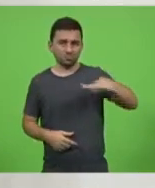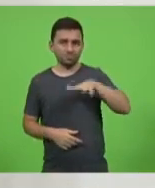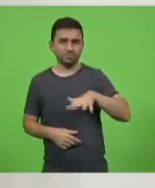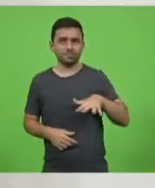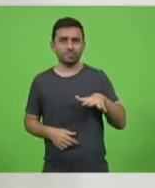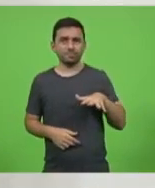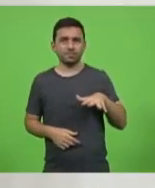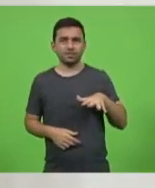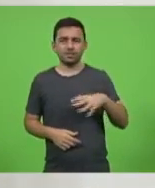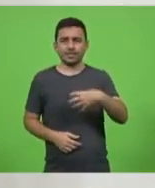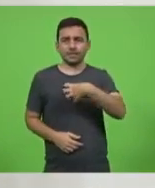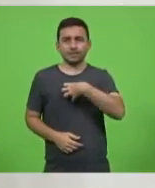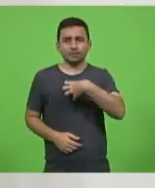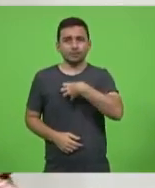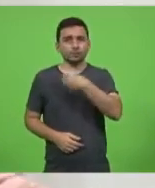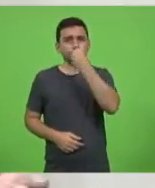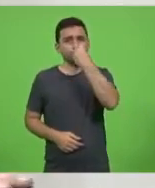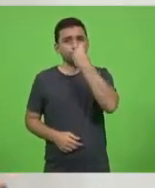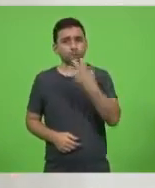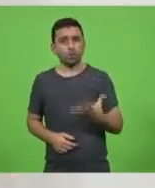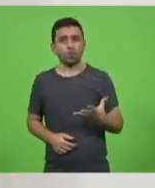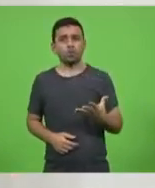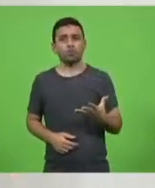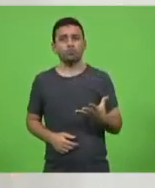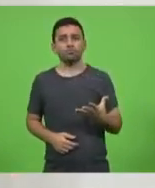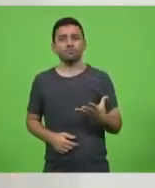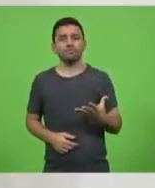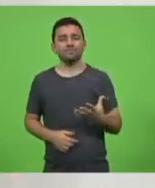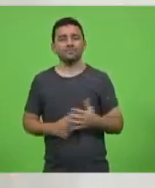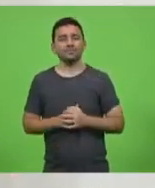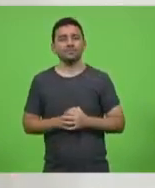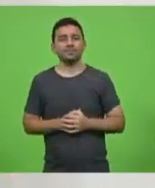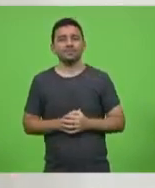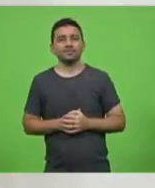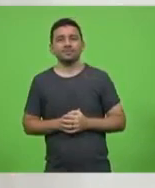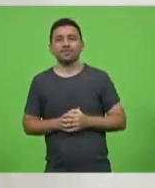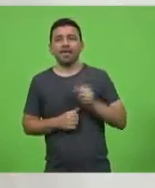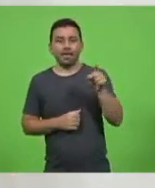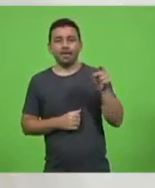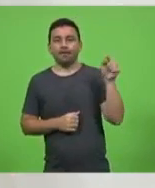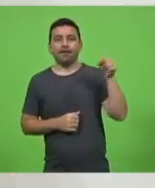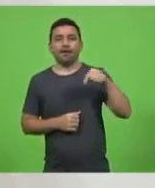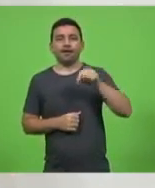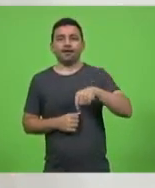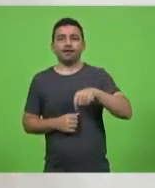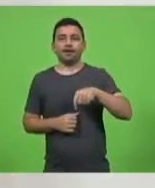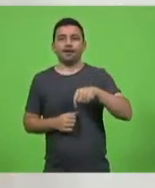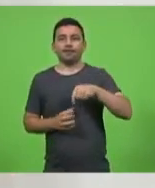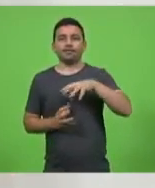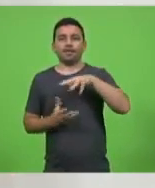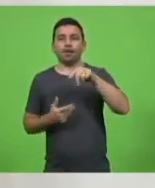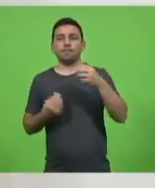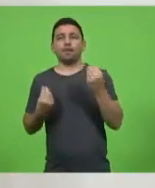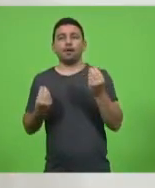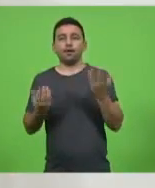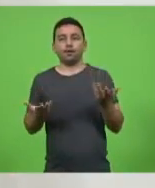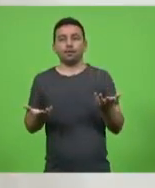se sente bem e ao mesmo tempo não veio a esse planeta apenas para vegetar.